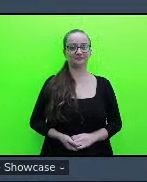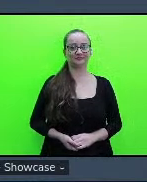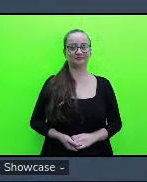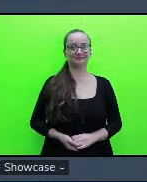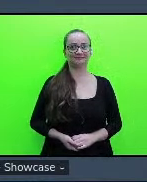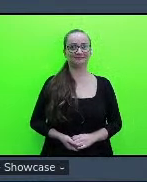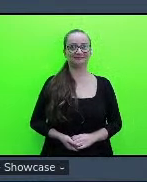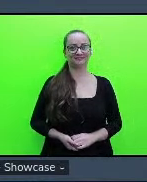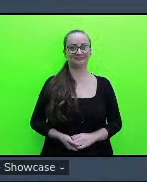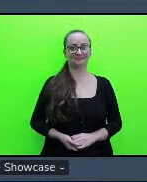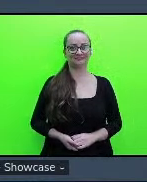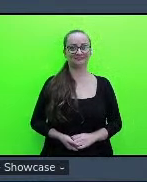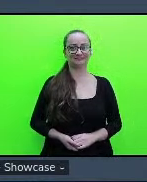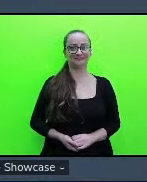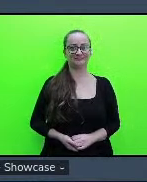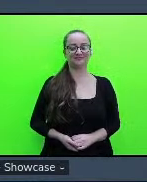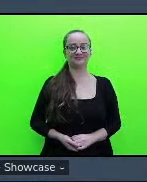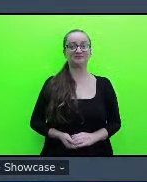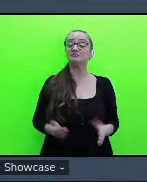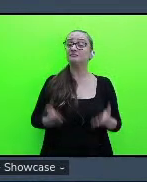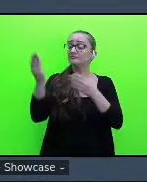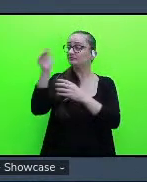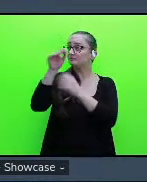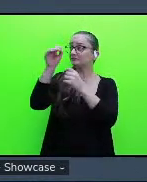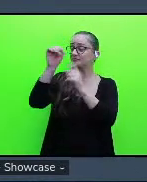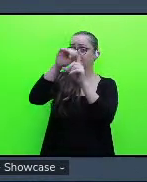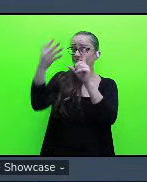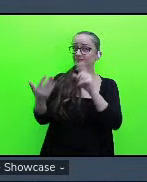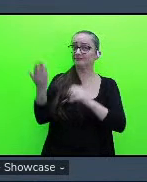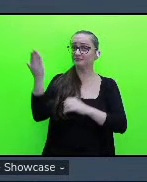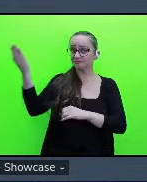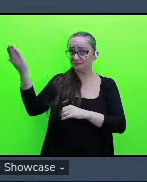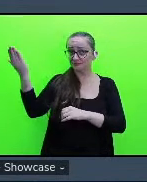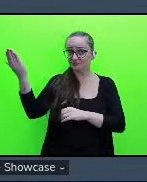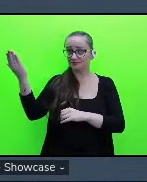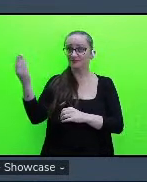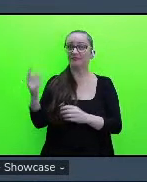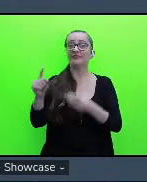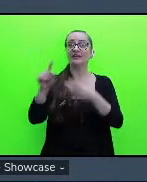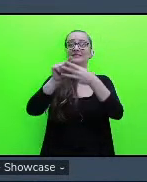aqui eu coloquei a tabela de três